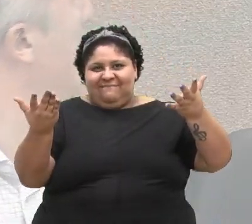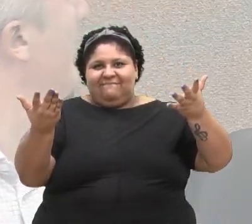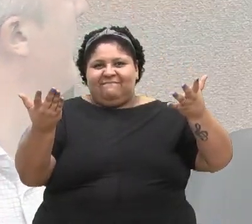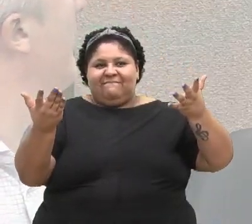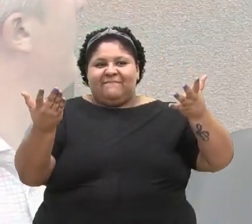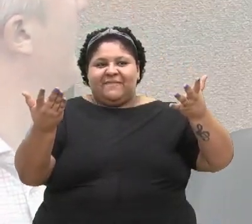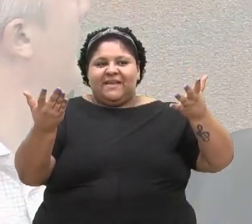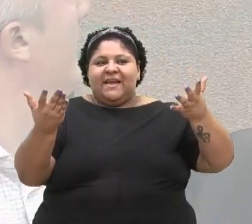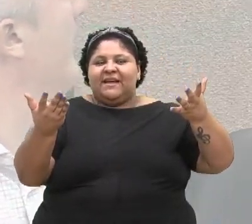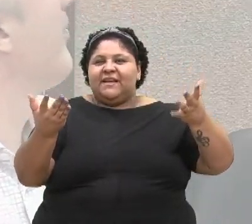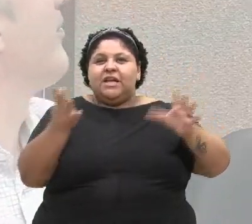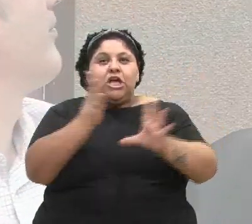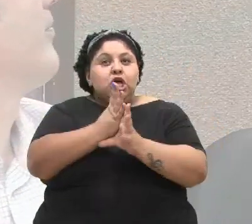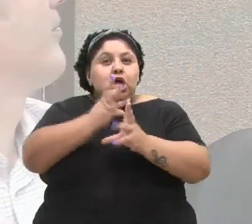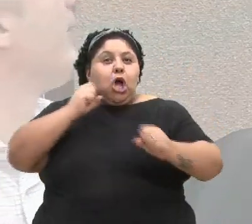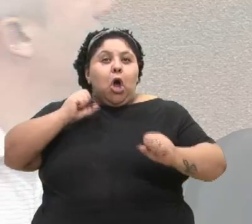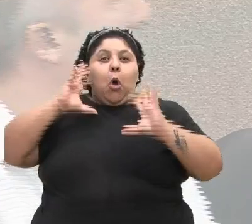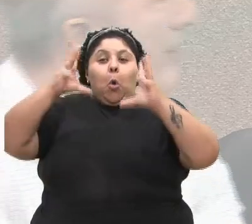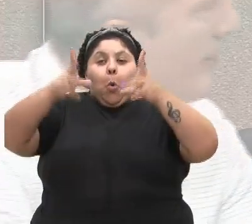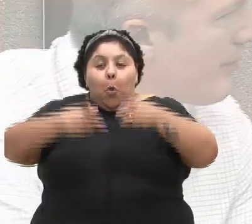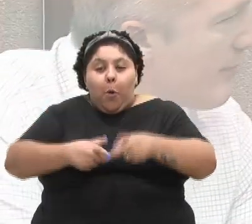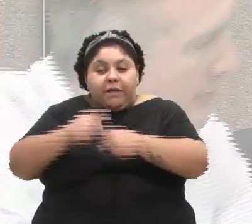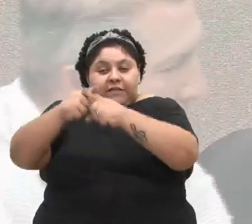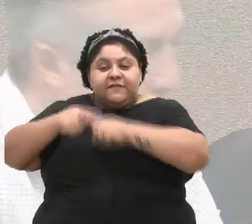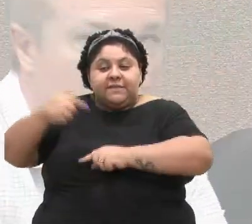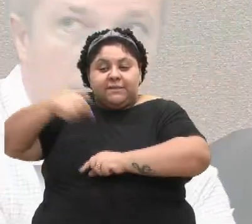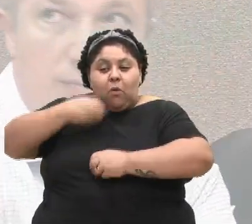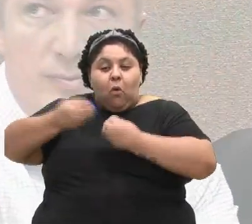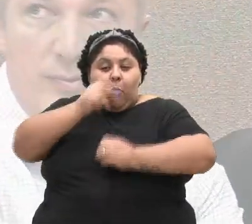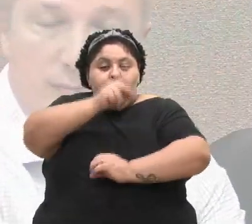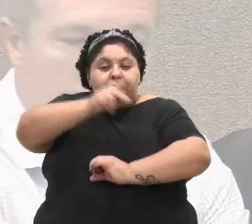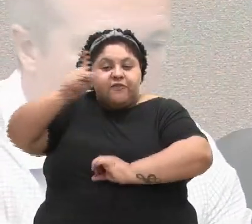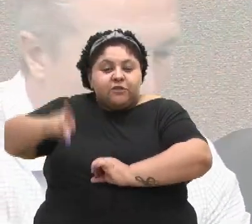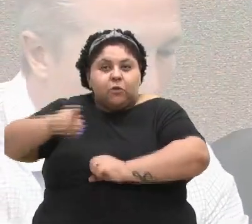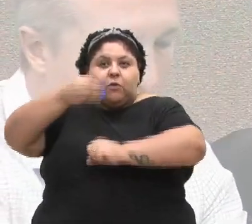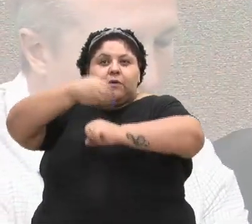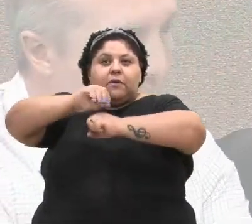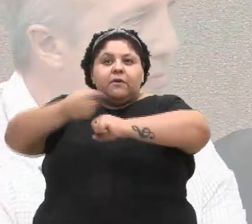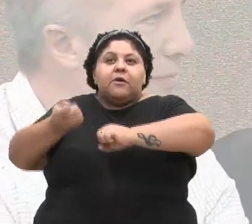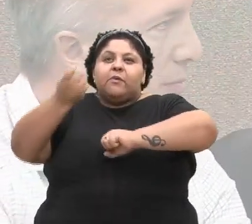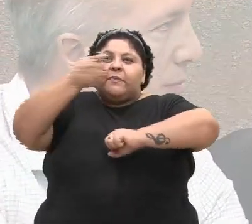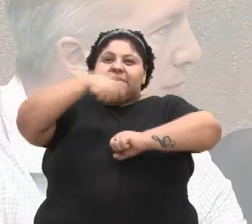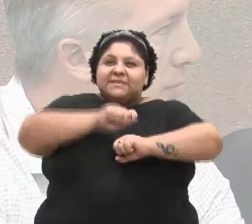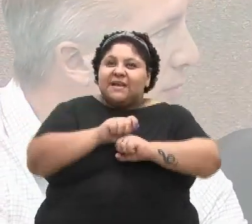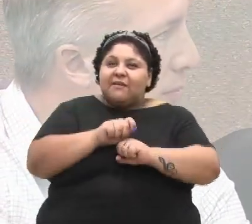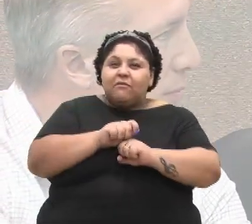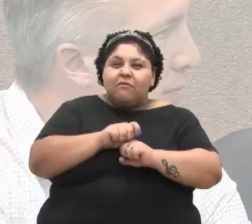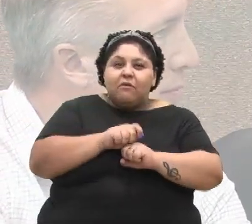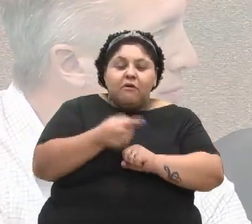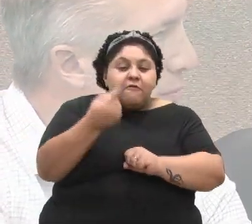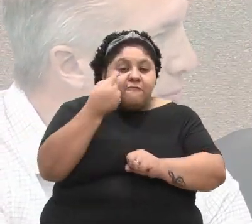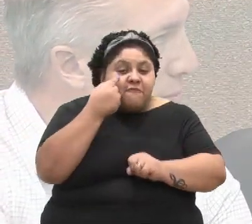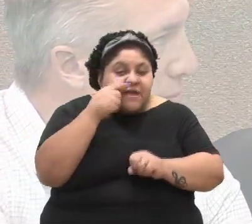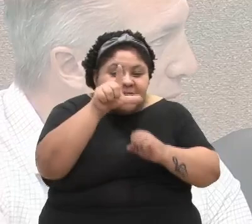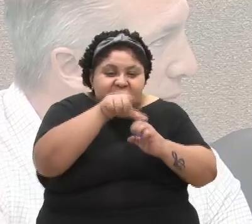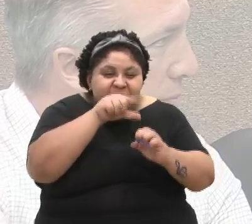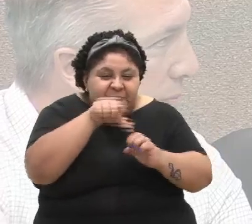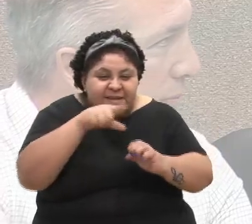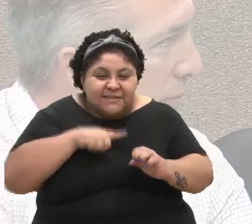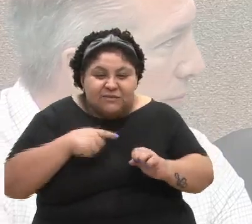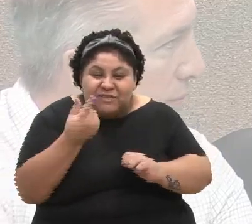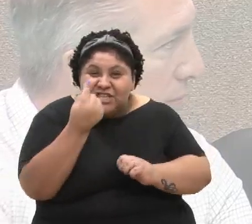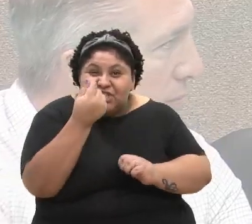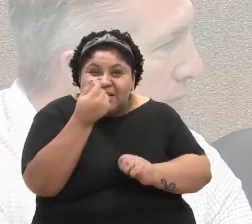Quantas vezes eu, como professor, consultor, tinha que ver as empresas recolhendo e não ter o que negociar? É isso que nós estamos falando.